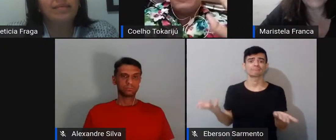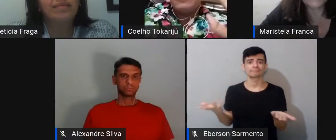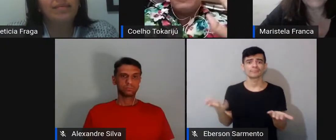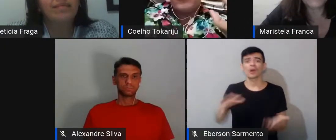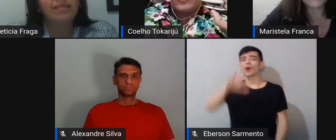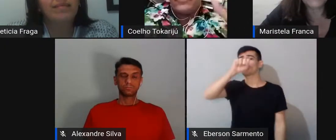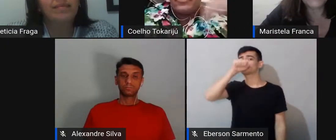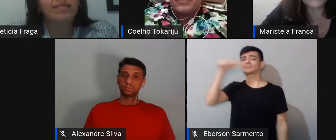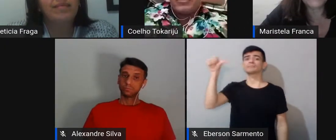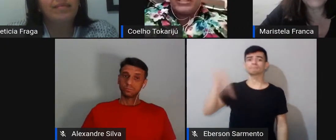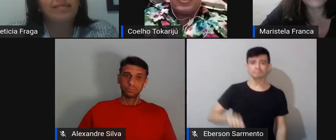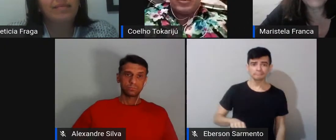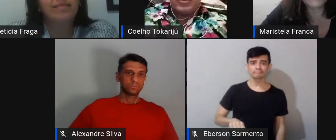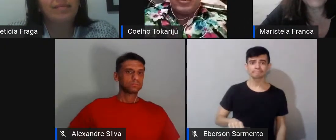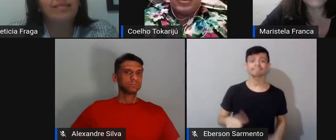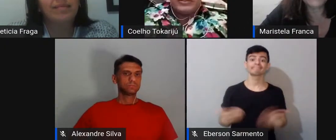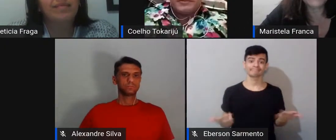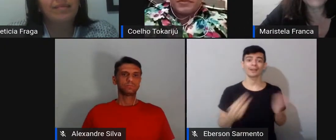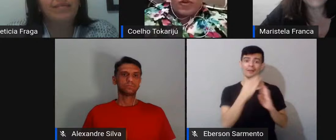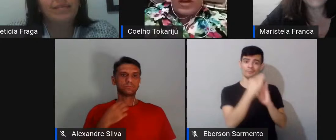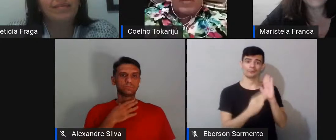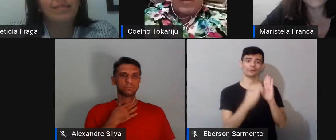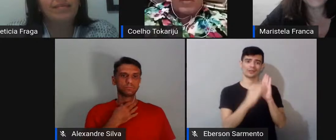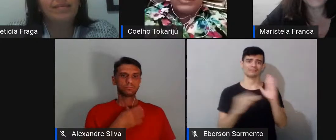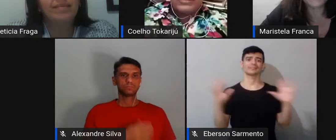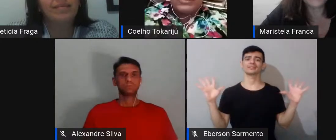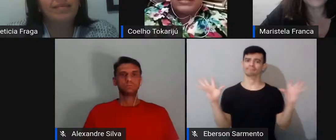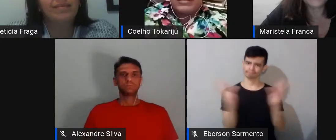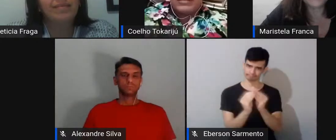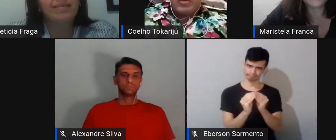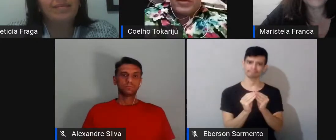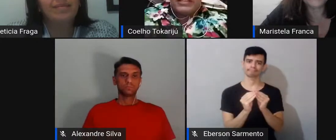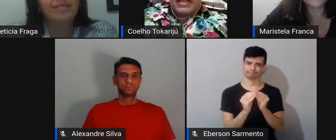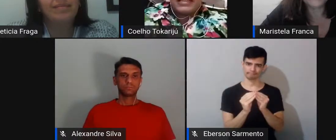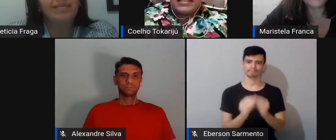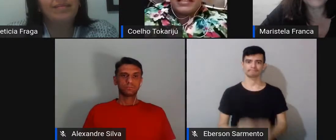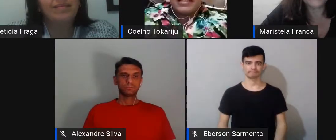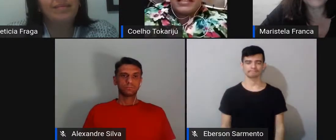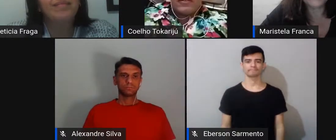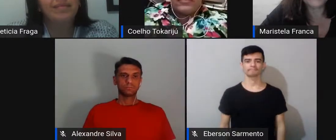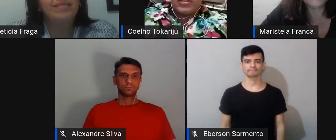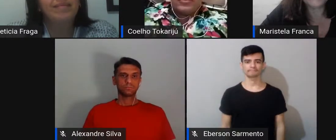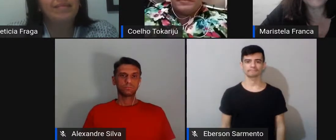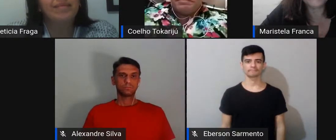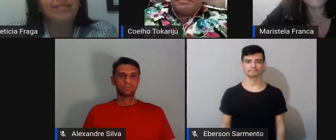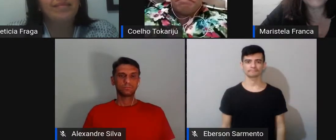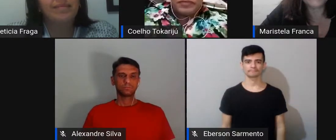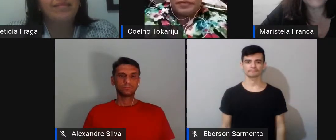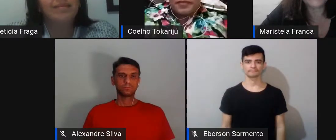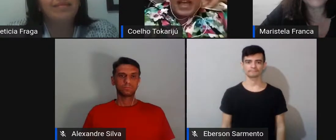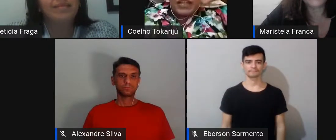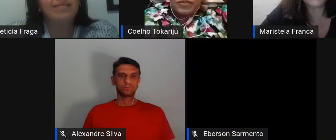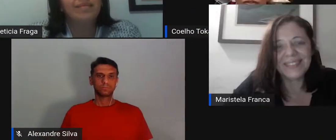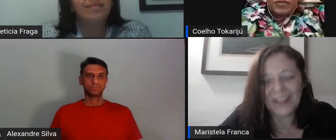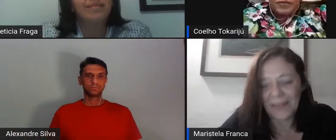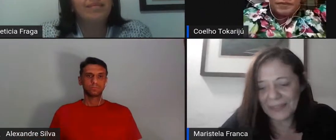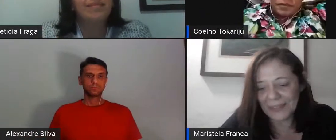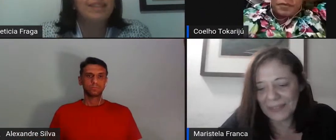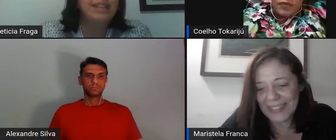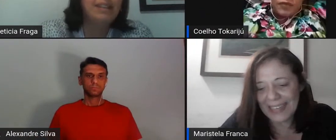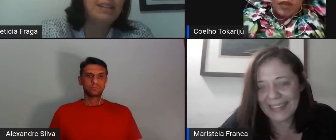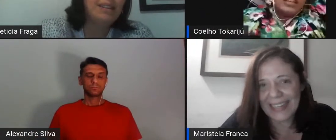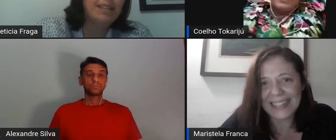mais ou menos isso na minha monografia, não quero me estender muito. Qualquer coisa, deixo o meu e-mail aí, se a galera quiser, eu envio. É isso.